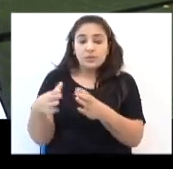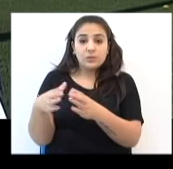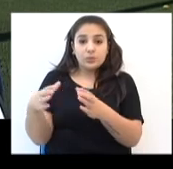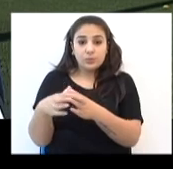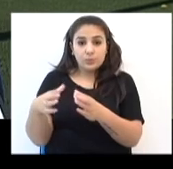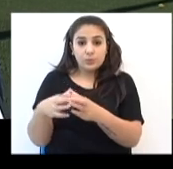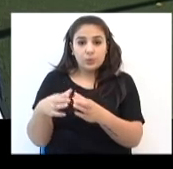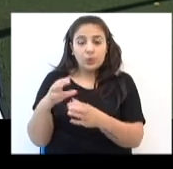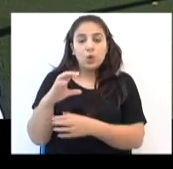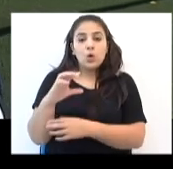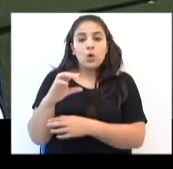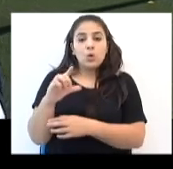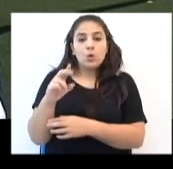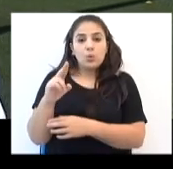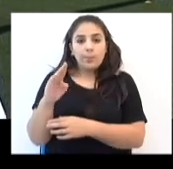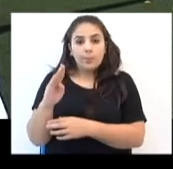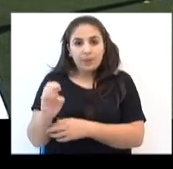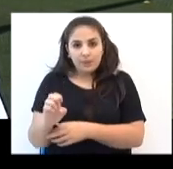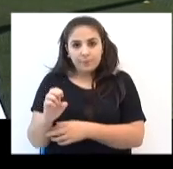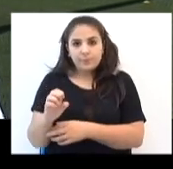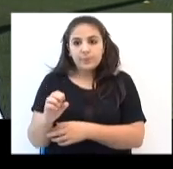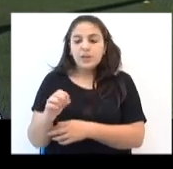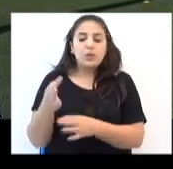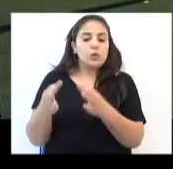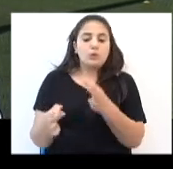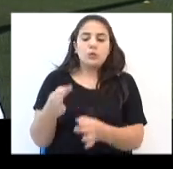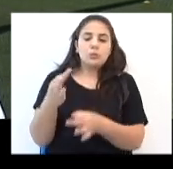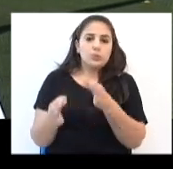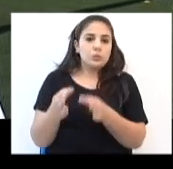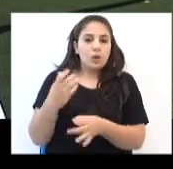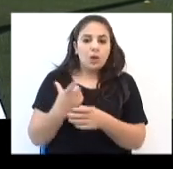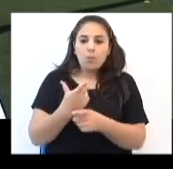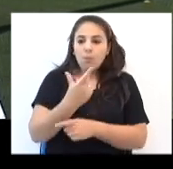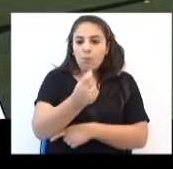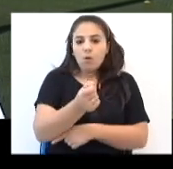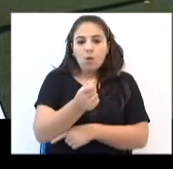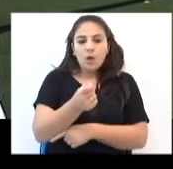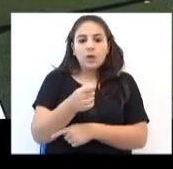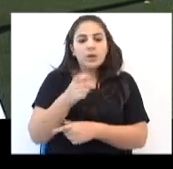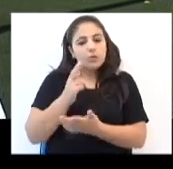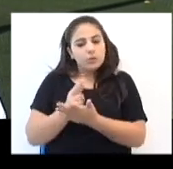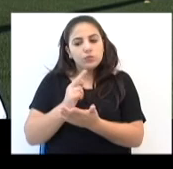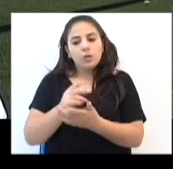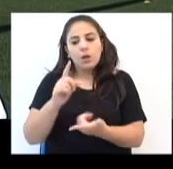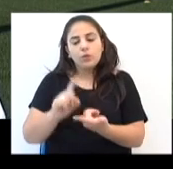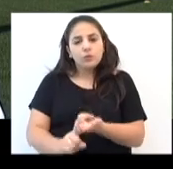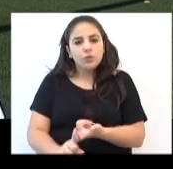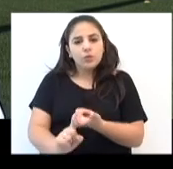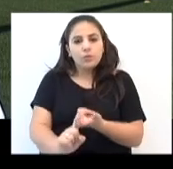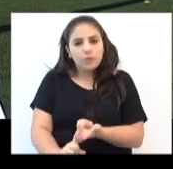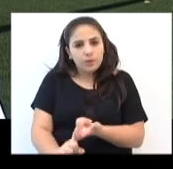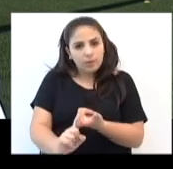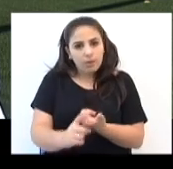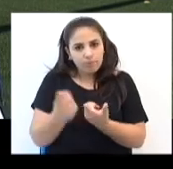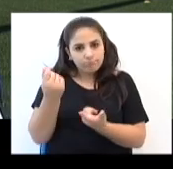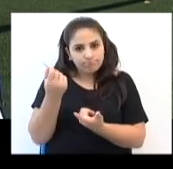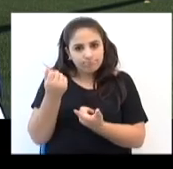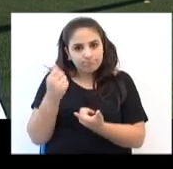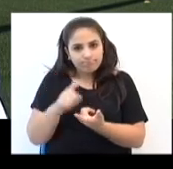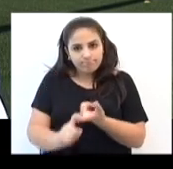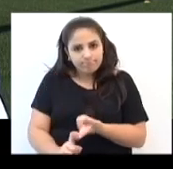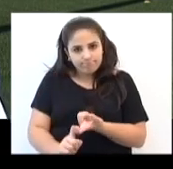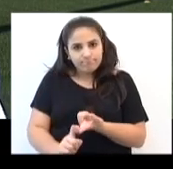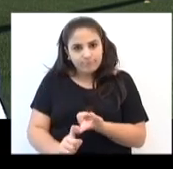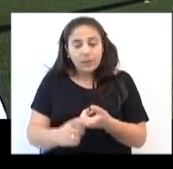E não era justo eu sair daqui e deixar o clube com dívida ou com alguma pendência